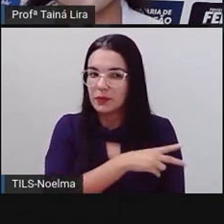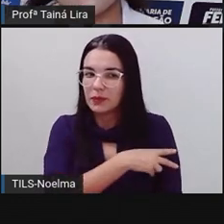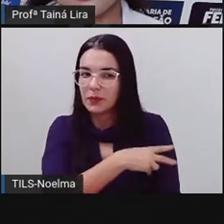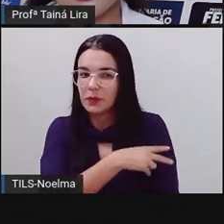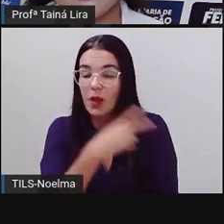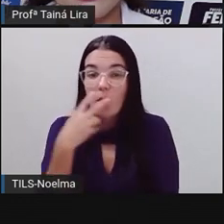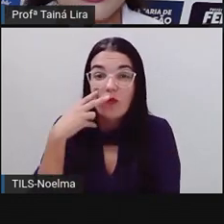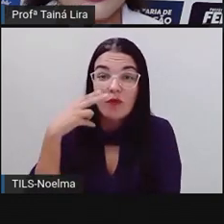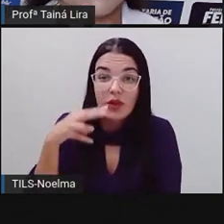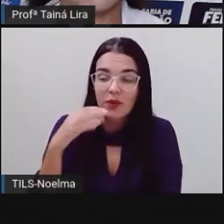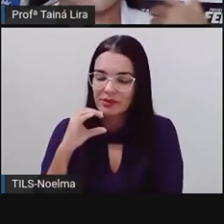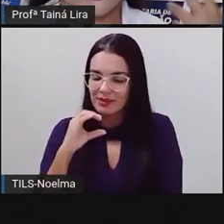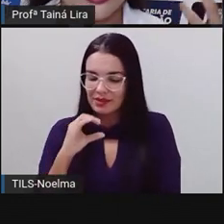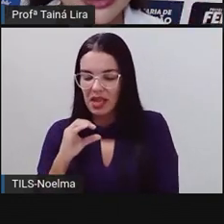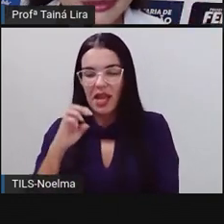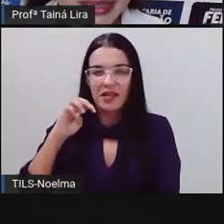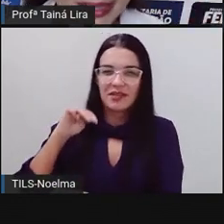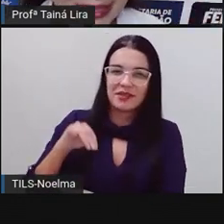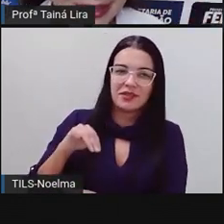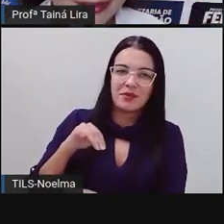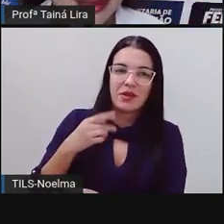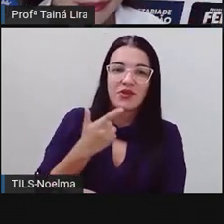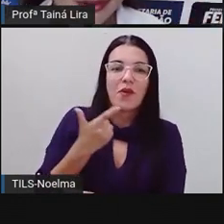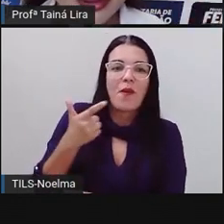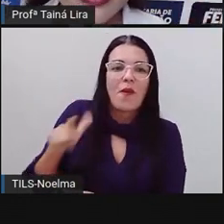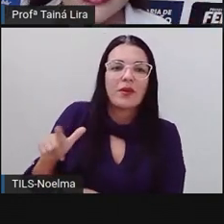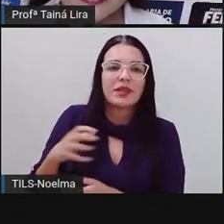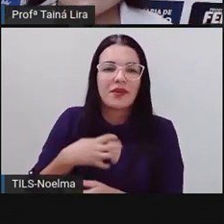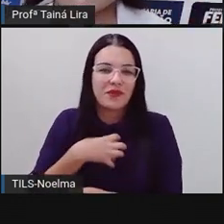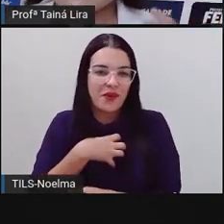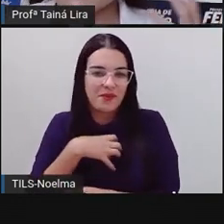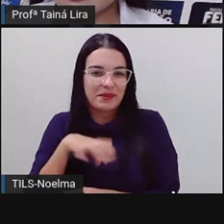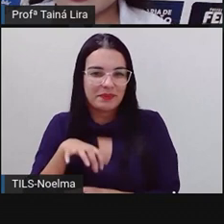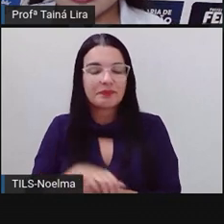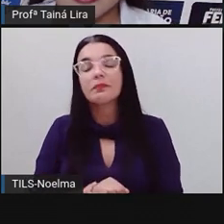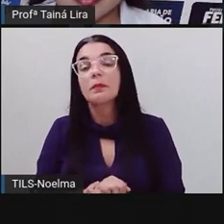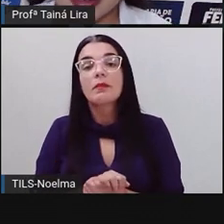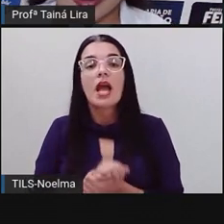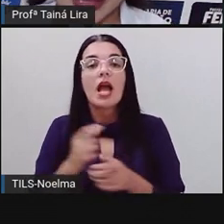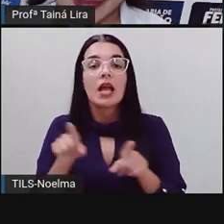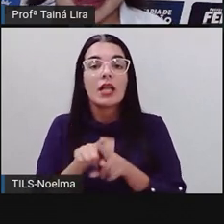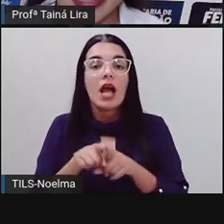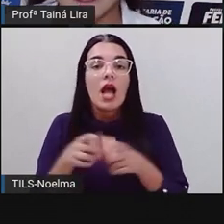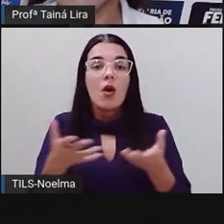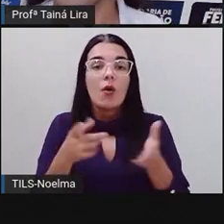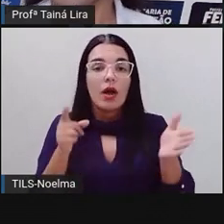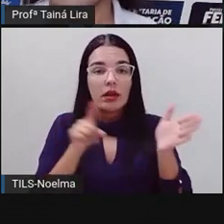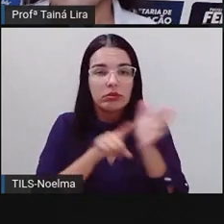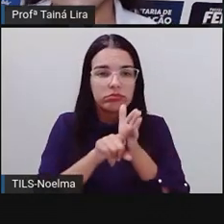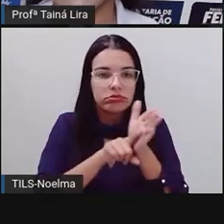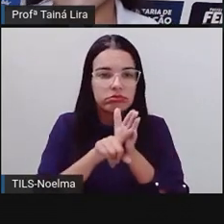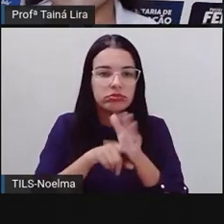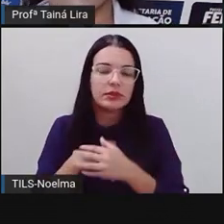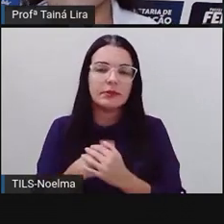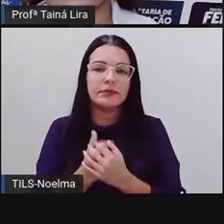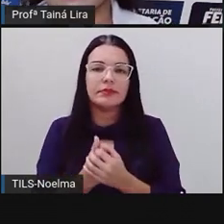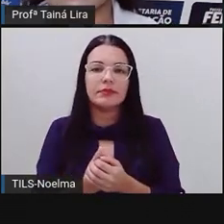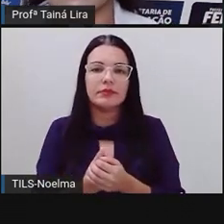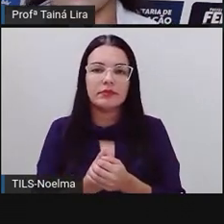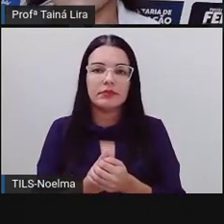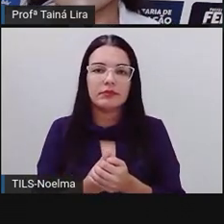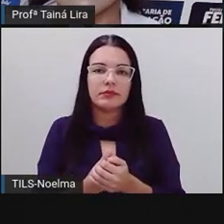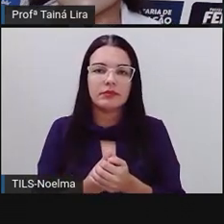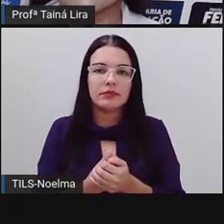centímetro escrito de outra maneira, tá bom? Mas vamos analisar agora a tabela? Então, ó,